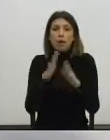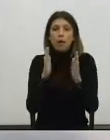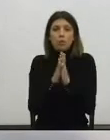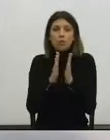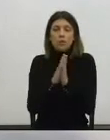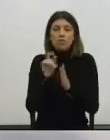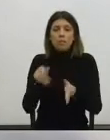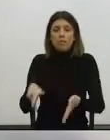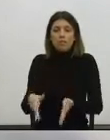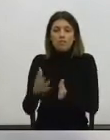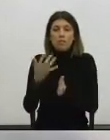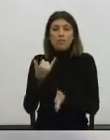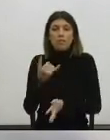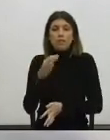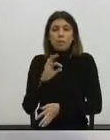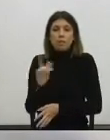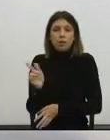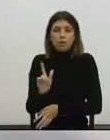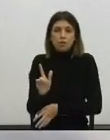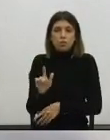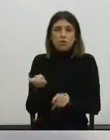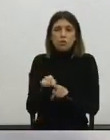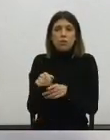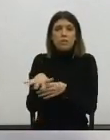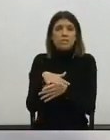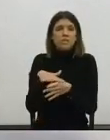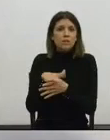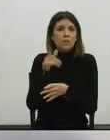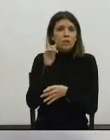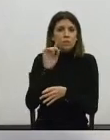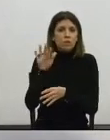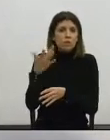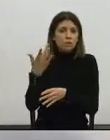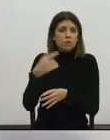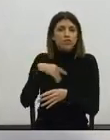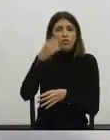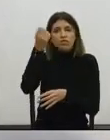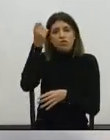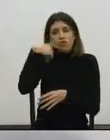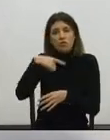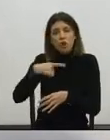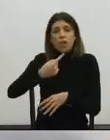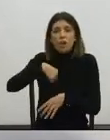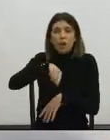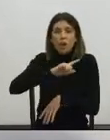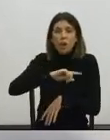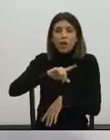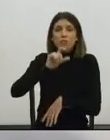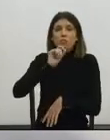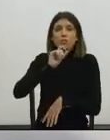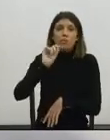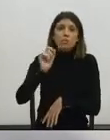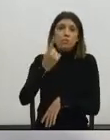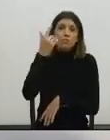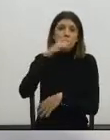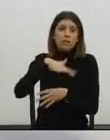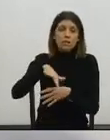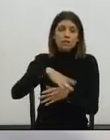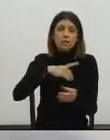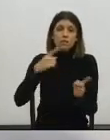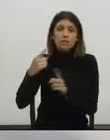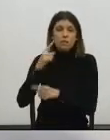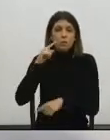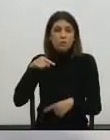de Julho, que se passa uma das páginas mais importantes da nossa literatura e, se calhar, a primeira ocasião em que os transportes